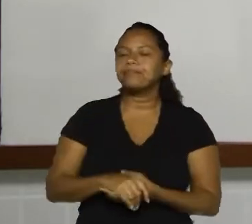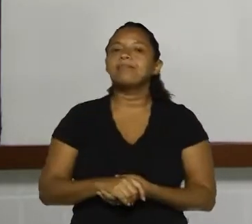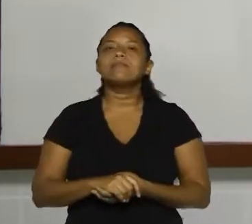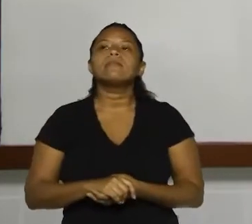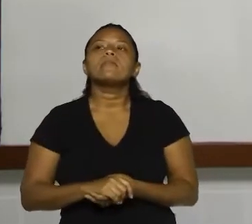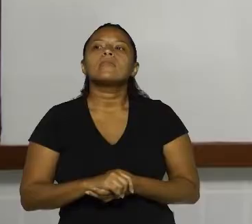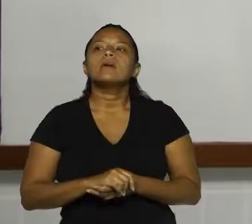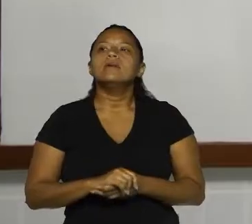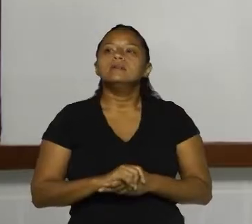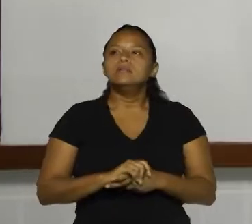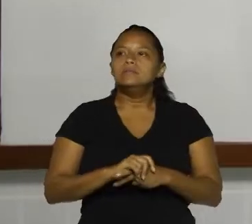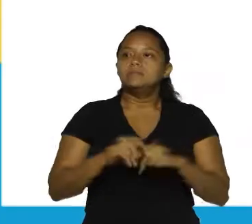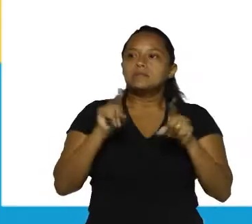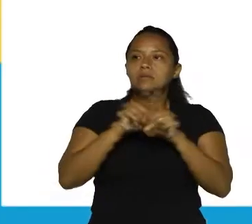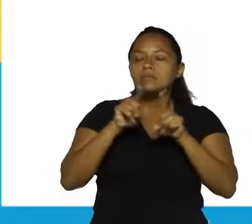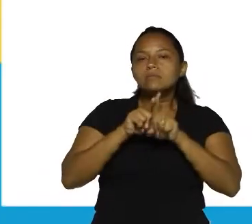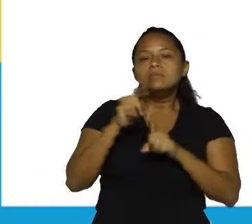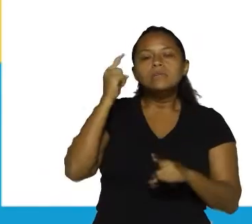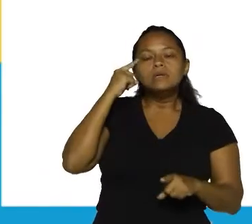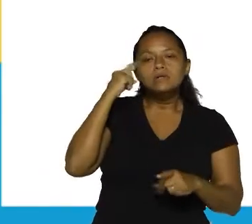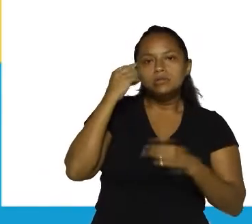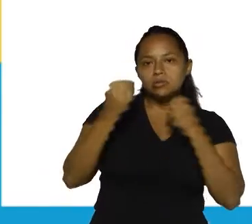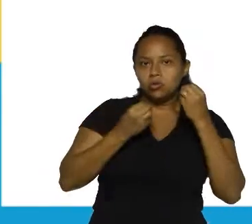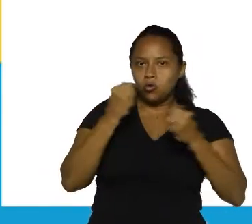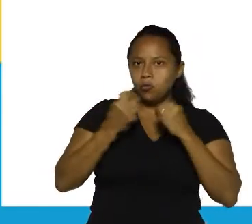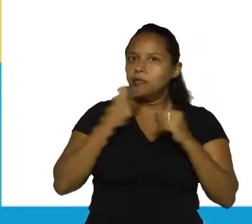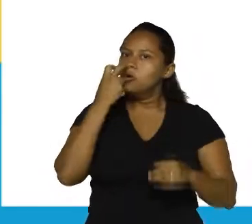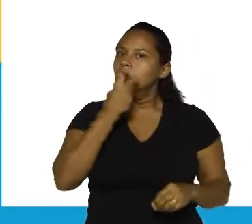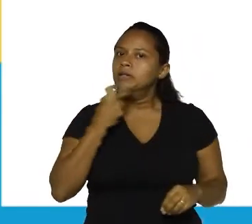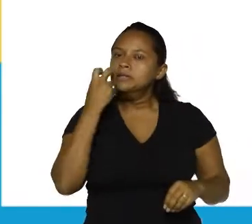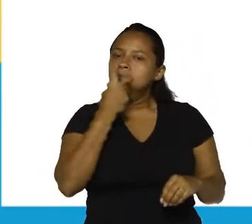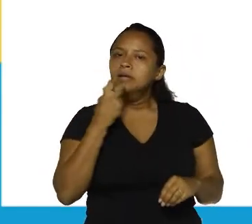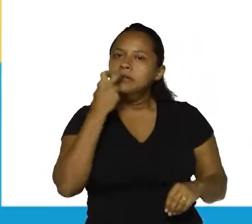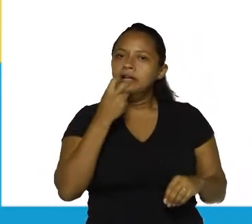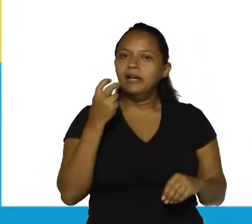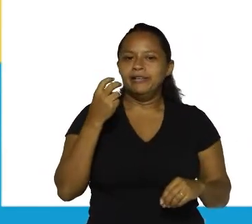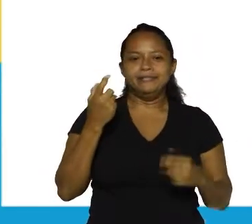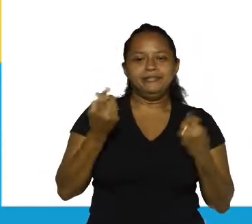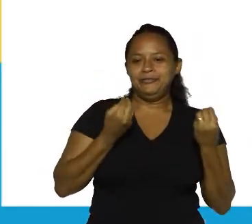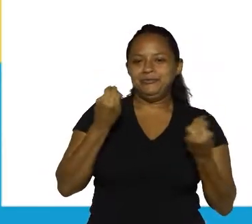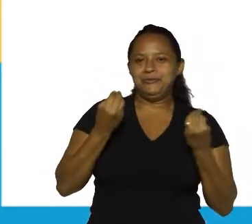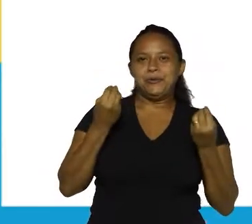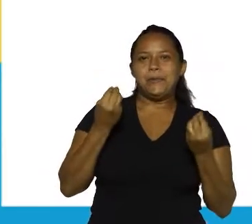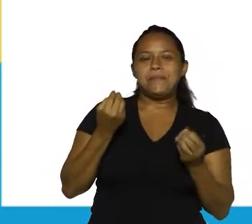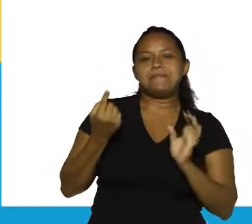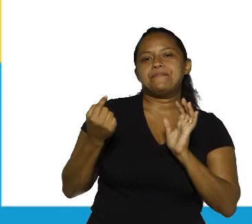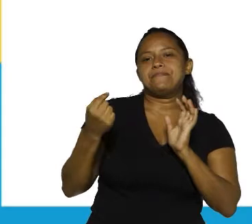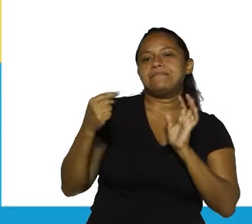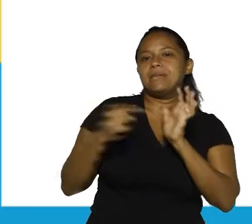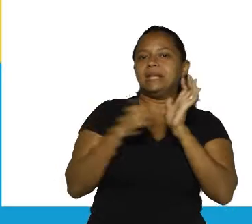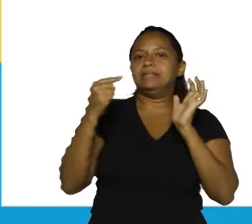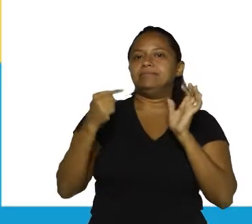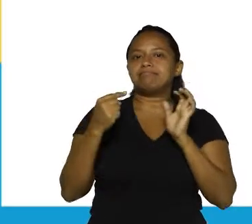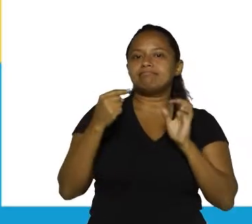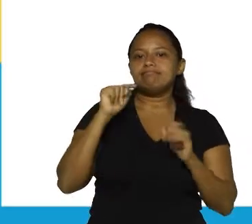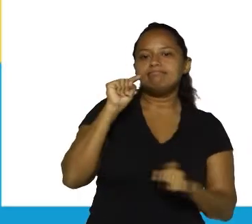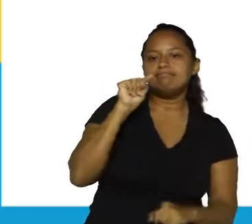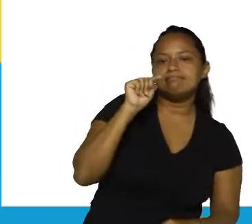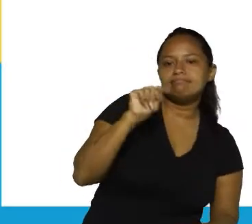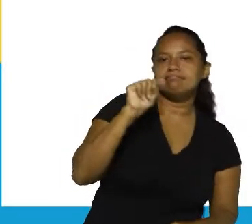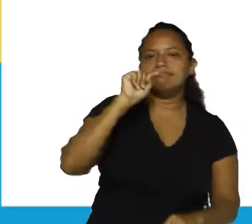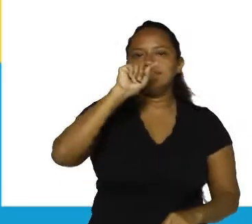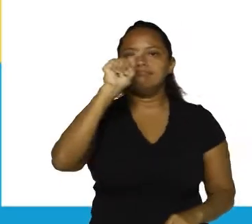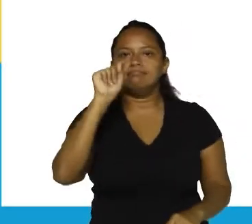Bom, pensando nisso, na oralidade, lógico que nós não temos como marcar as frases por meio de sinais de